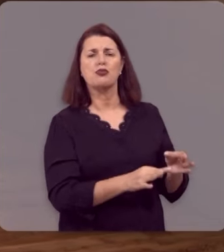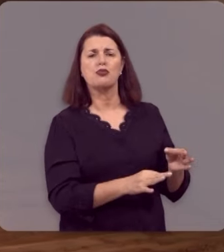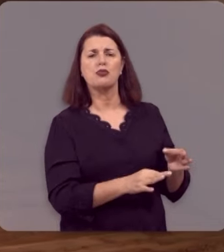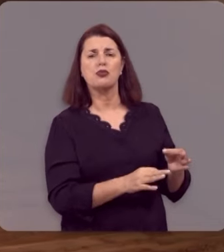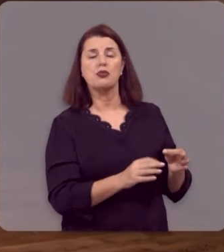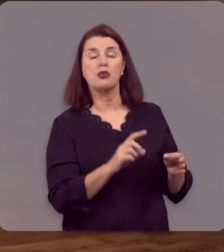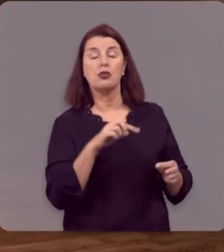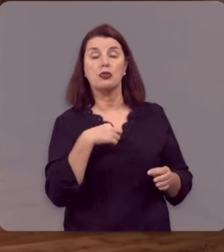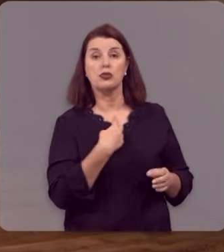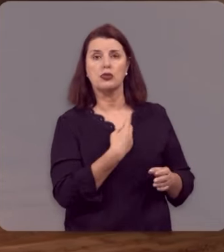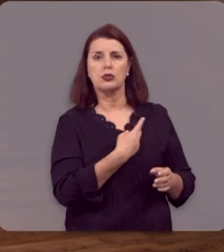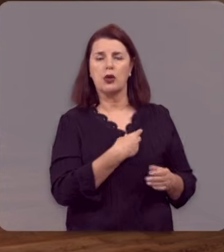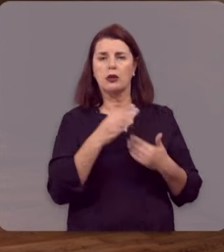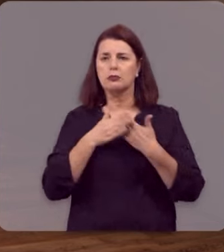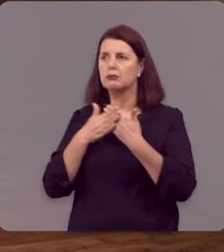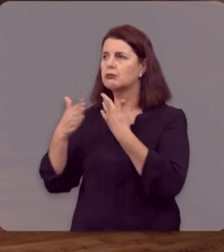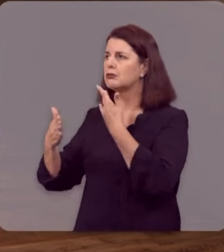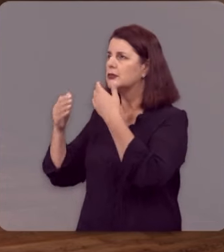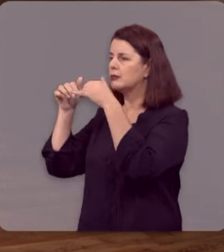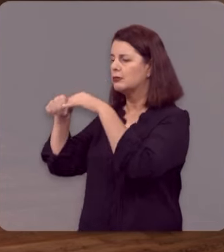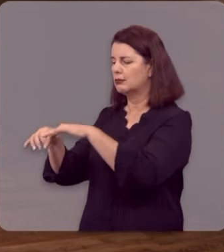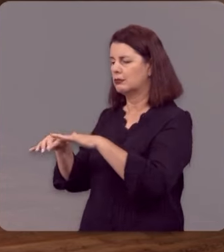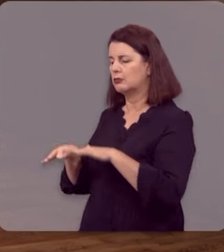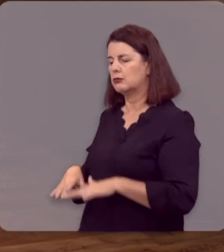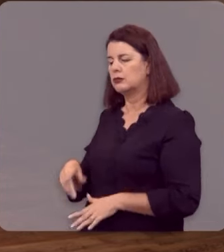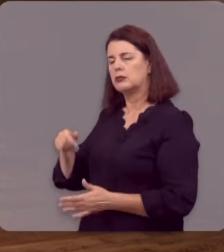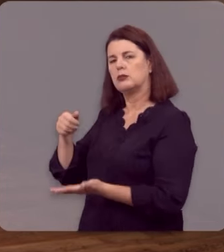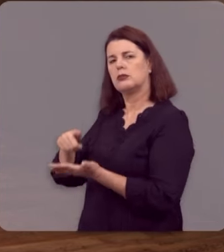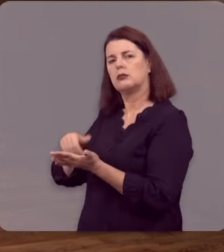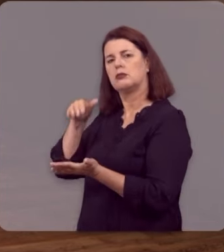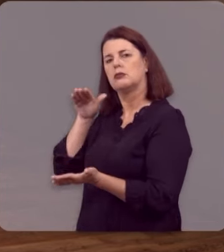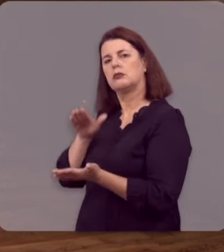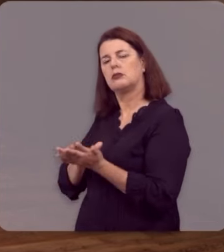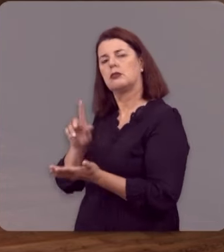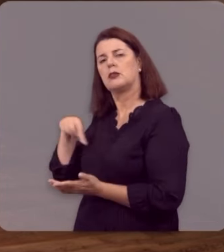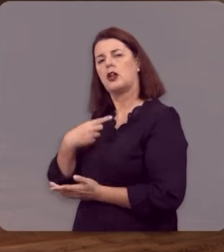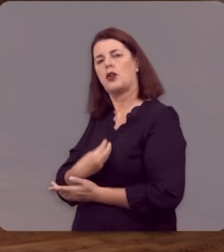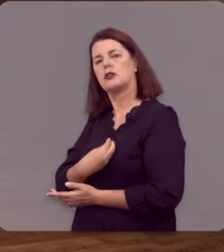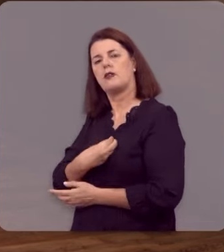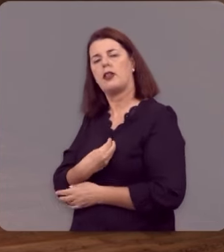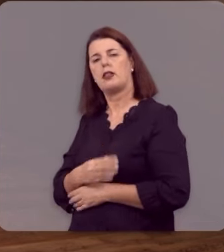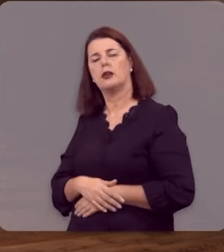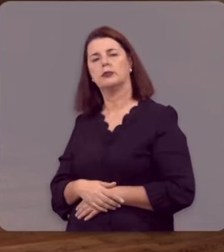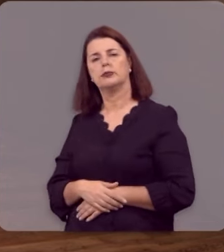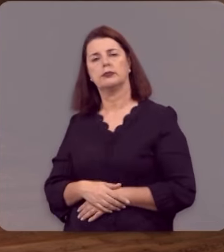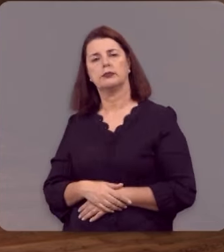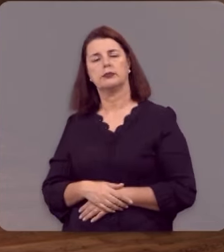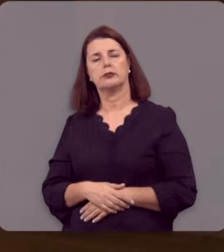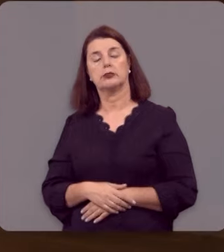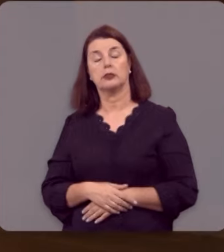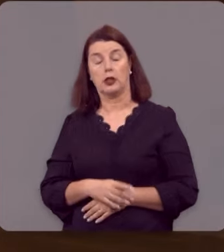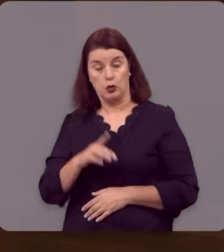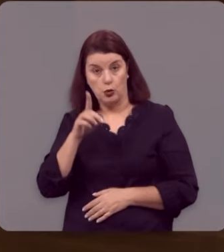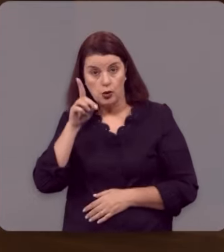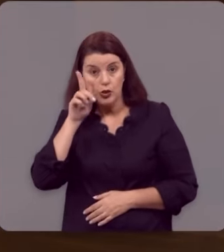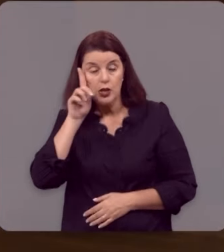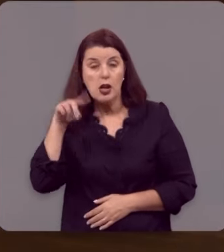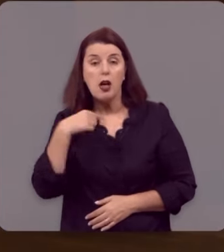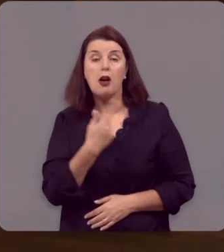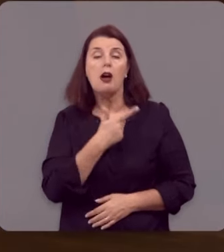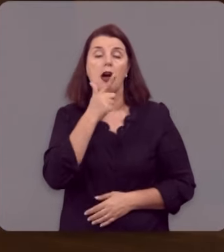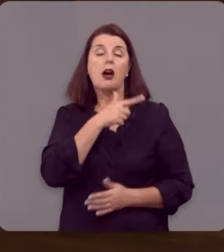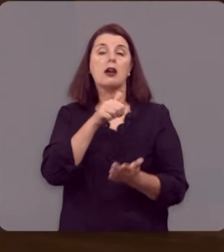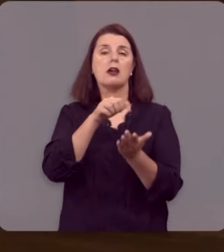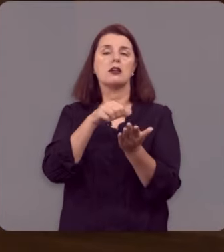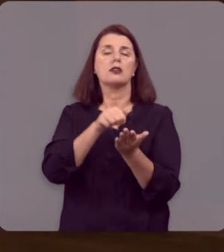Todos nós teremos que comparecer perante o tribunal de Deus para dar contas da nossa vida. E naquele dia nós seremos